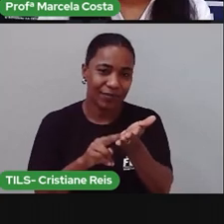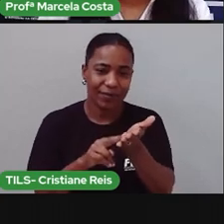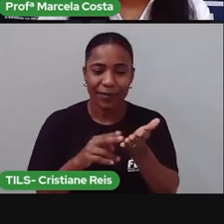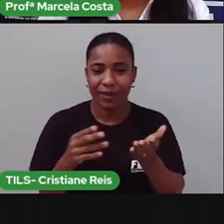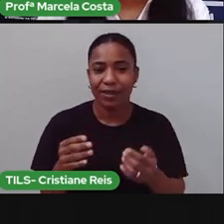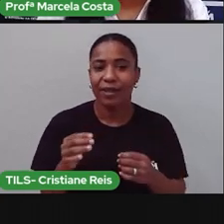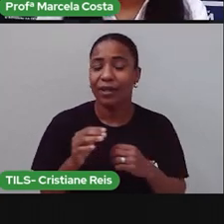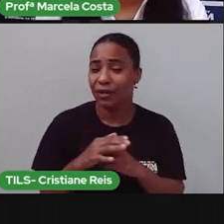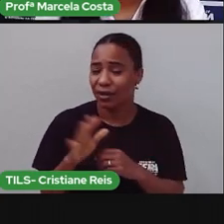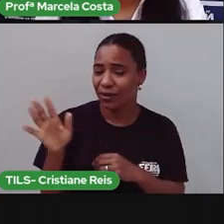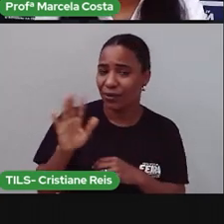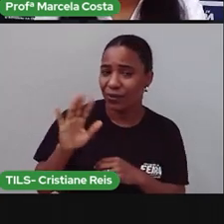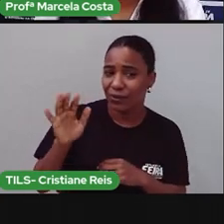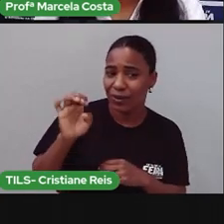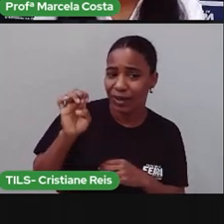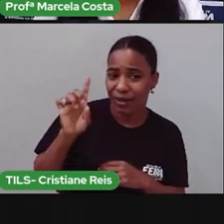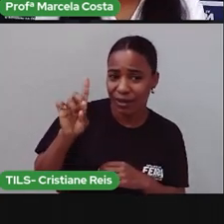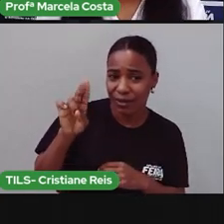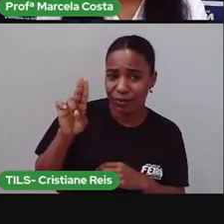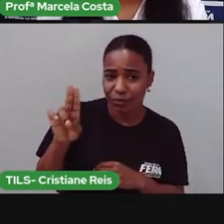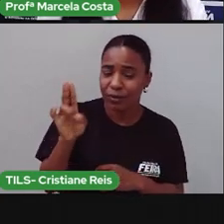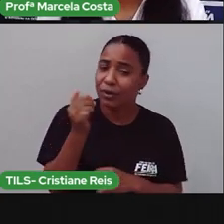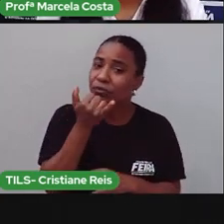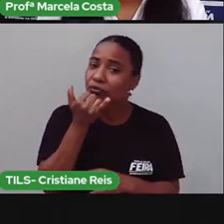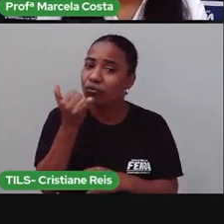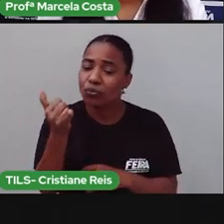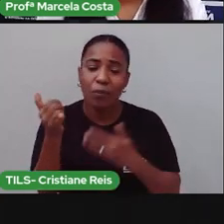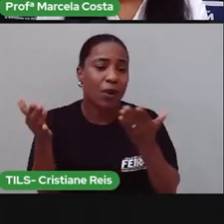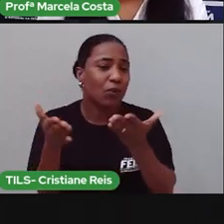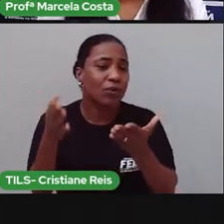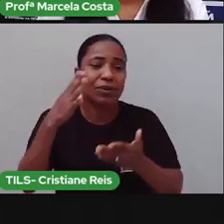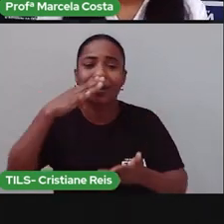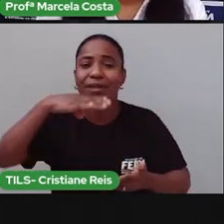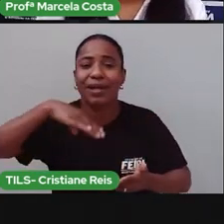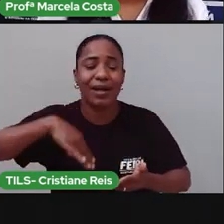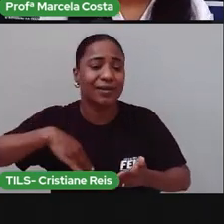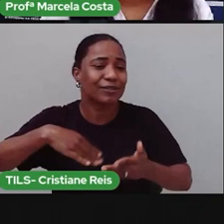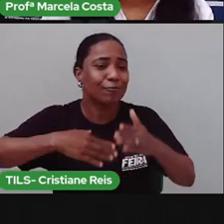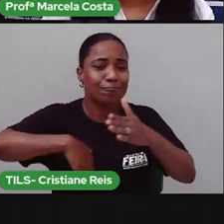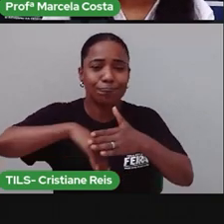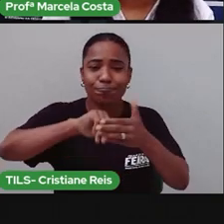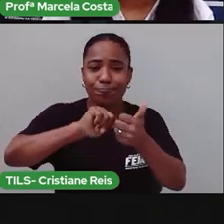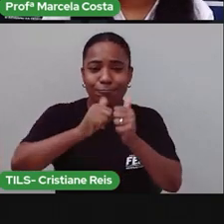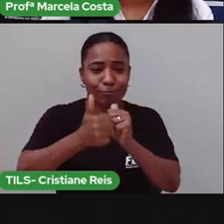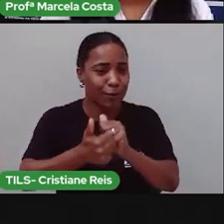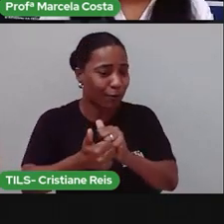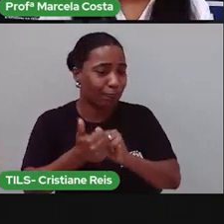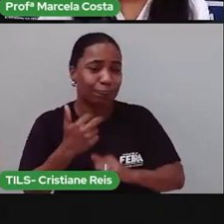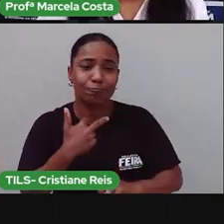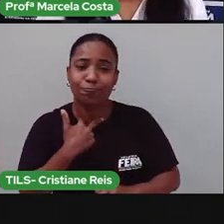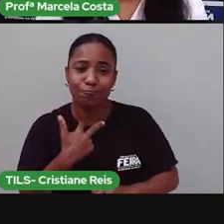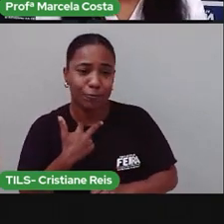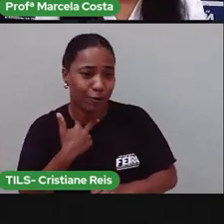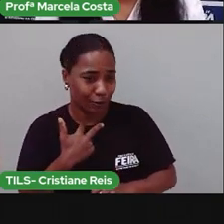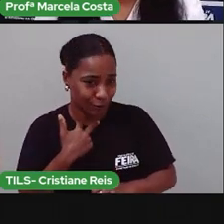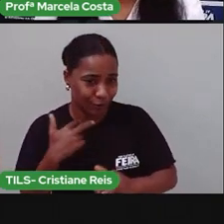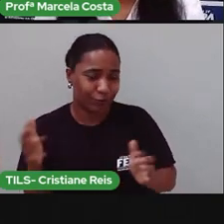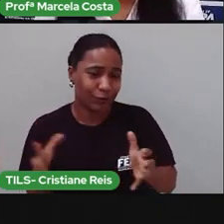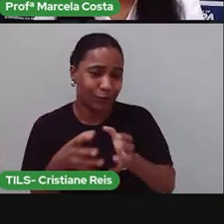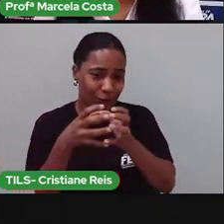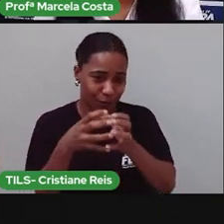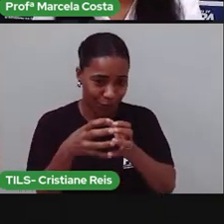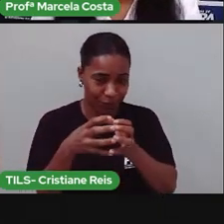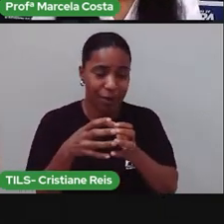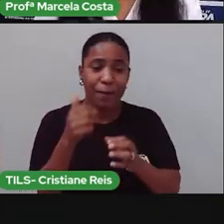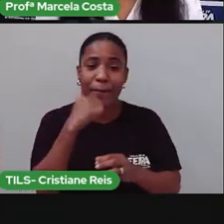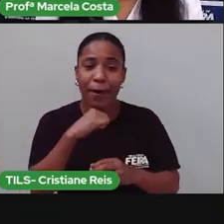jogar futebol hoje à tarde com você e a turma do campo. Minha mãe vai me levar ao dentista. A gente se fala amanhã